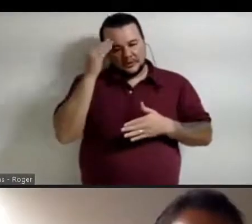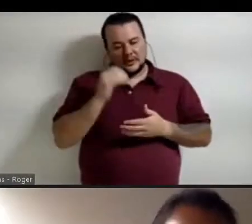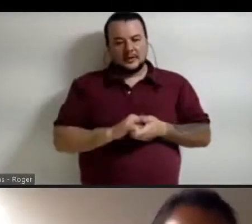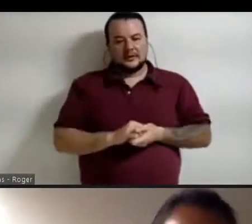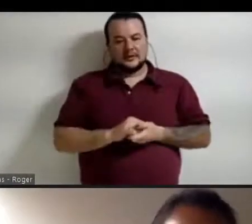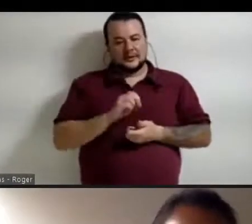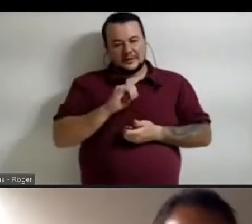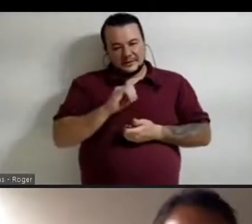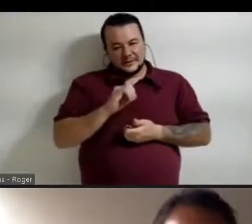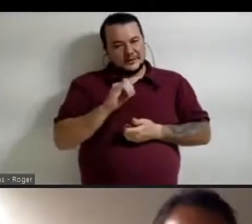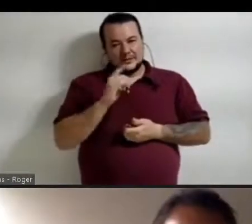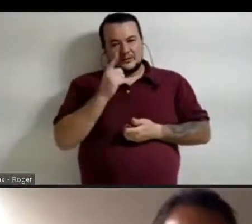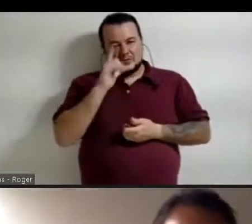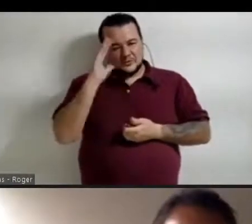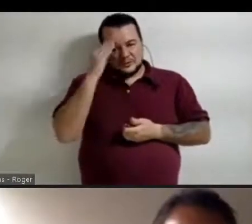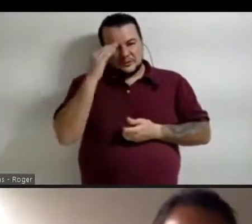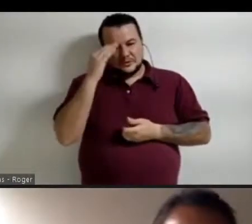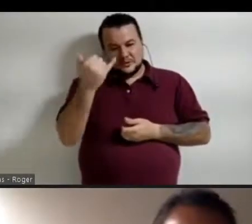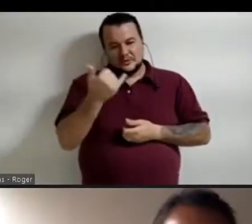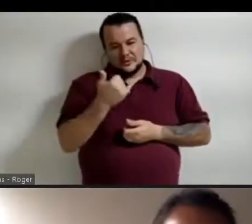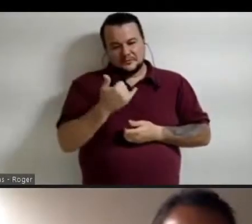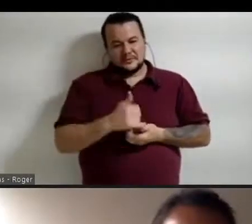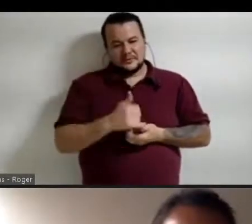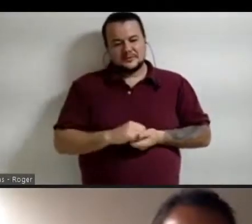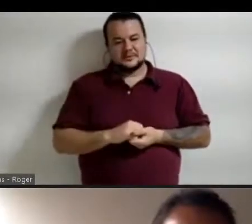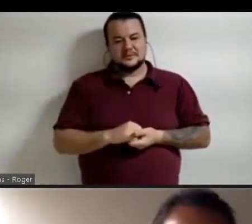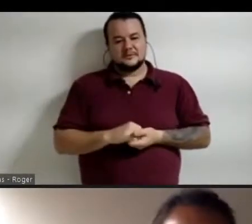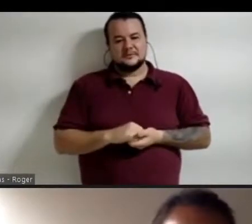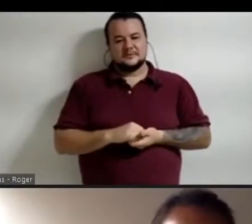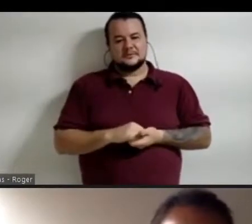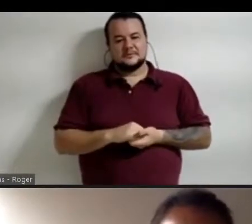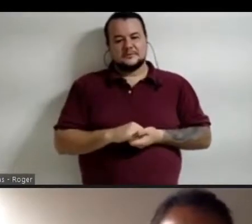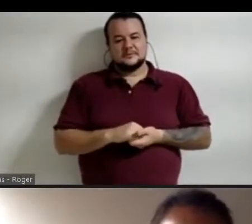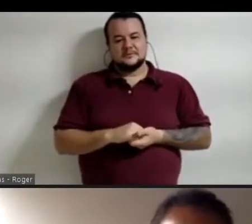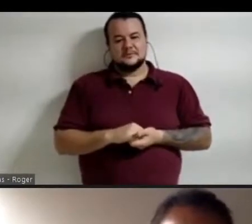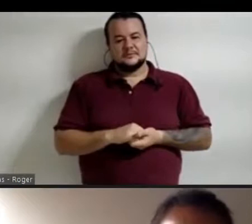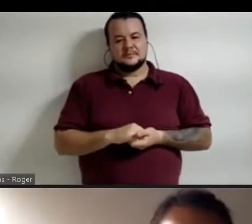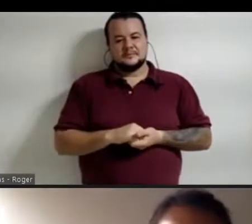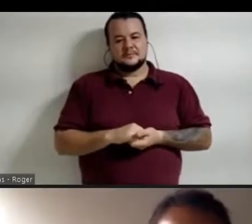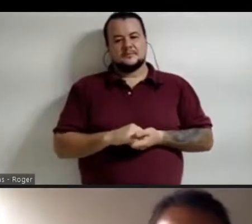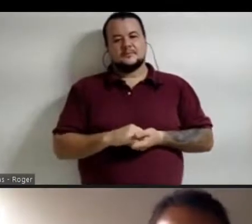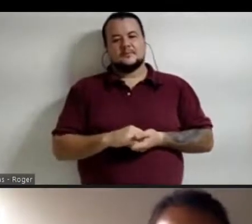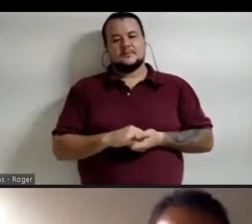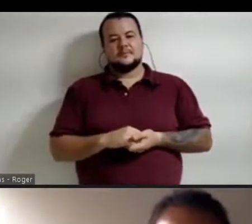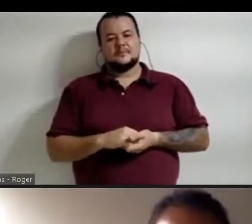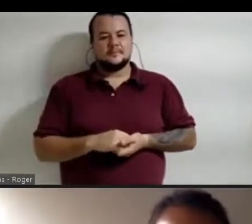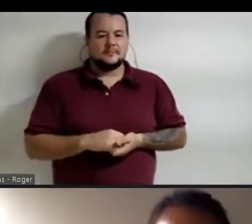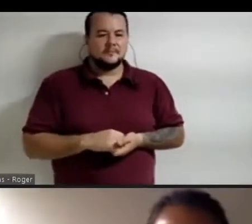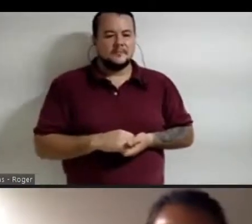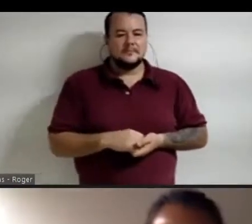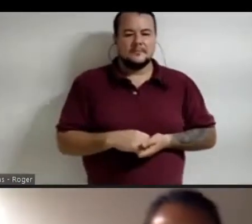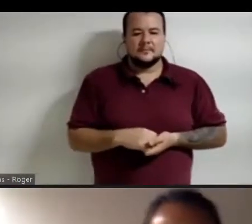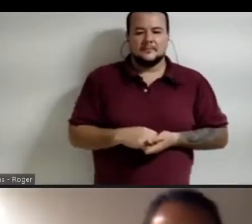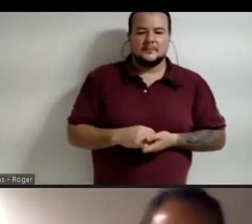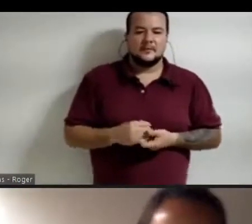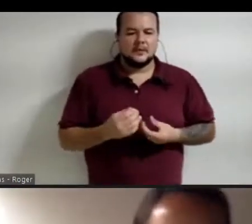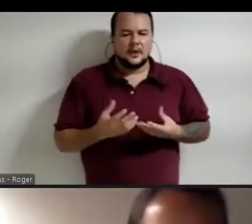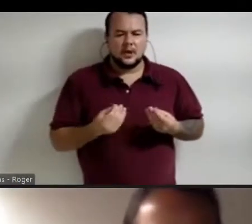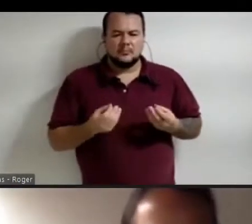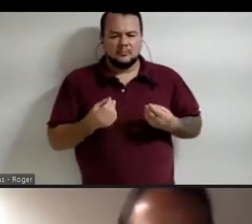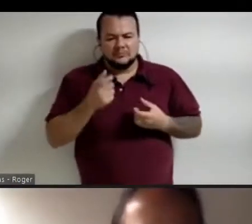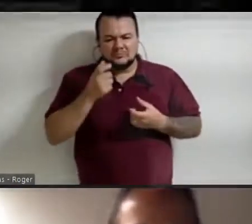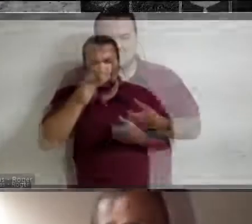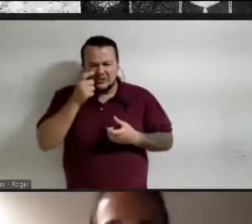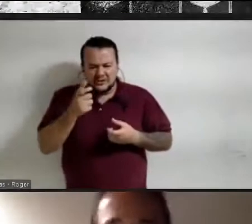parabéns pelas riquezas das conferências deste segundo dia do Sestemland Park muito impressionante a